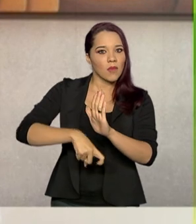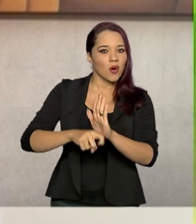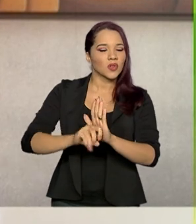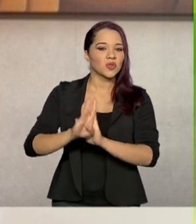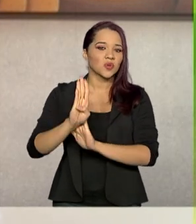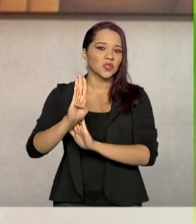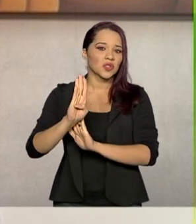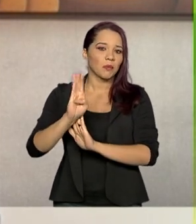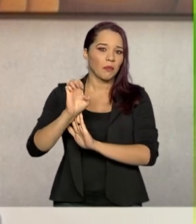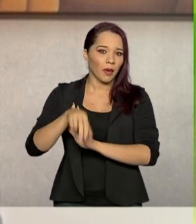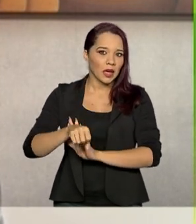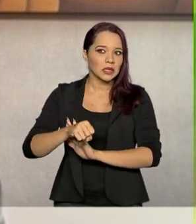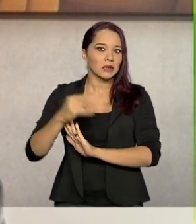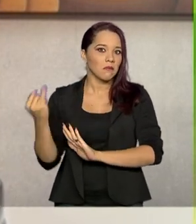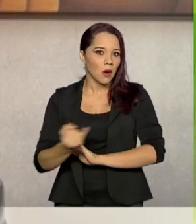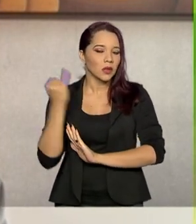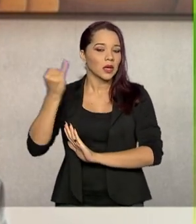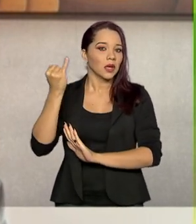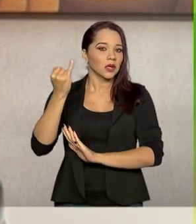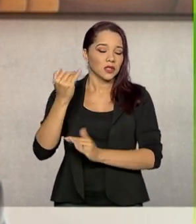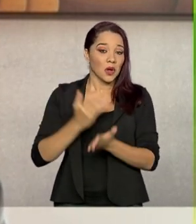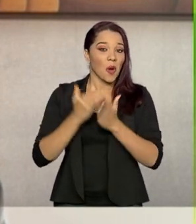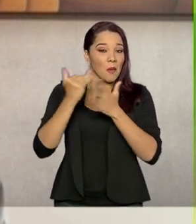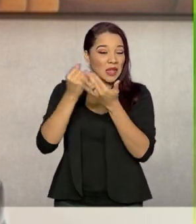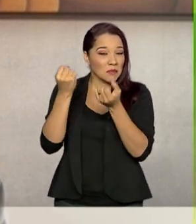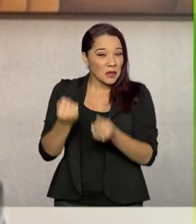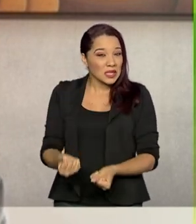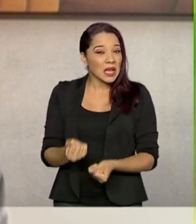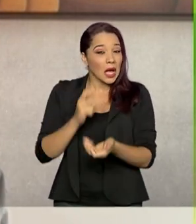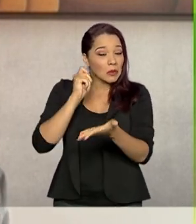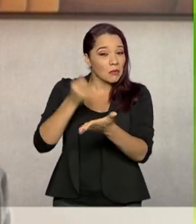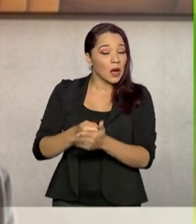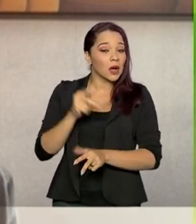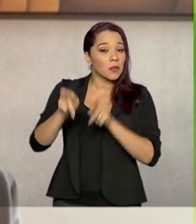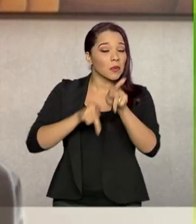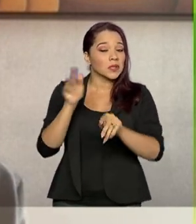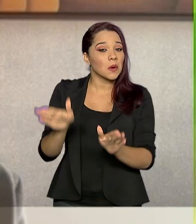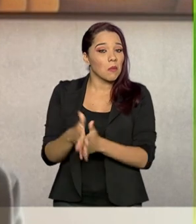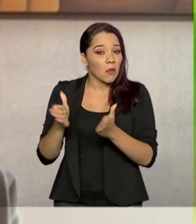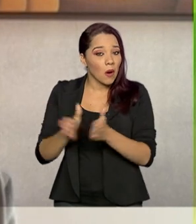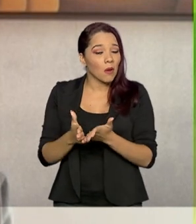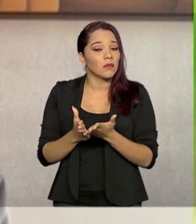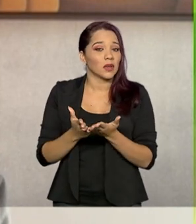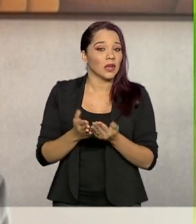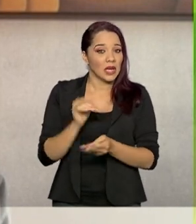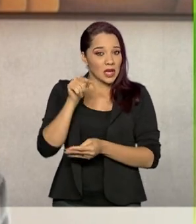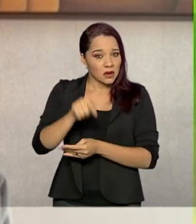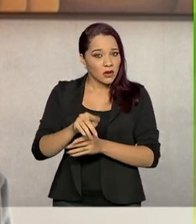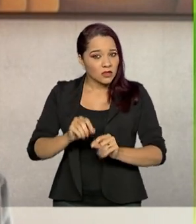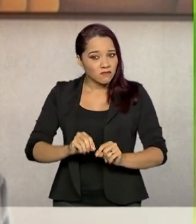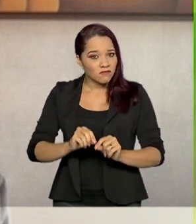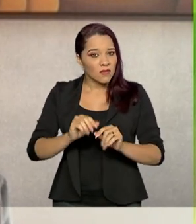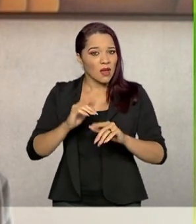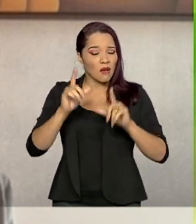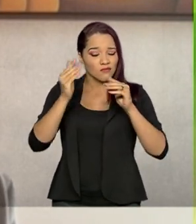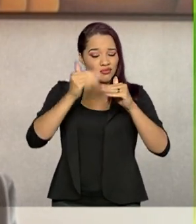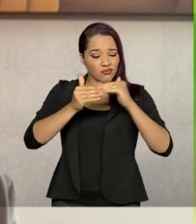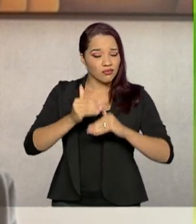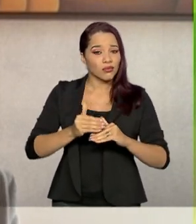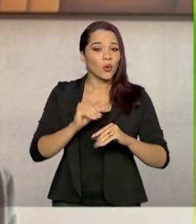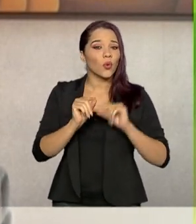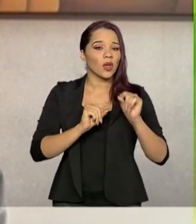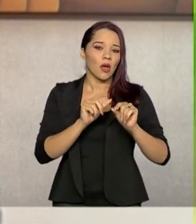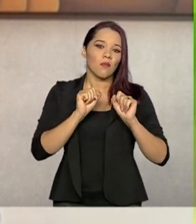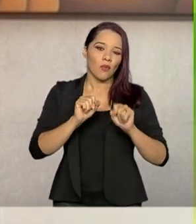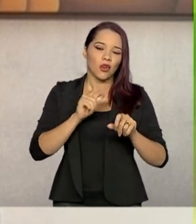essenciais, com maior ônus recaindo sobre a população de baixa renda, e com este aumento da regressividade, naturalmente,